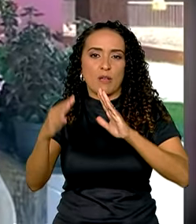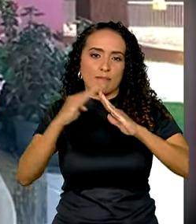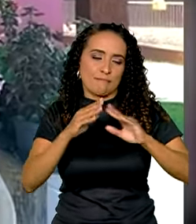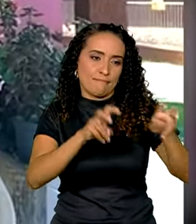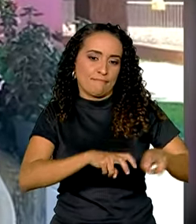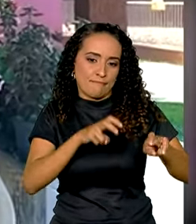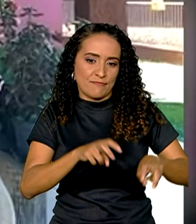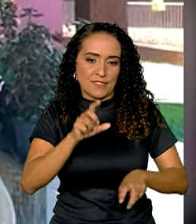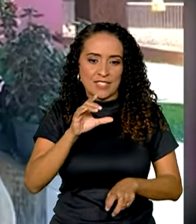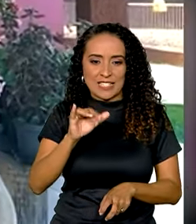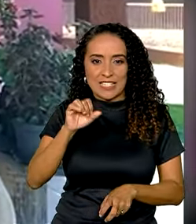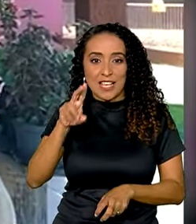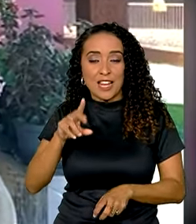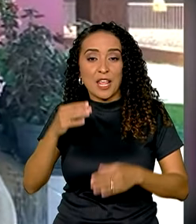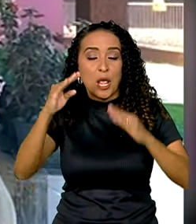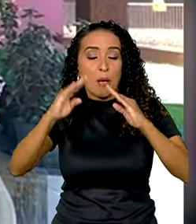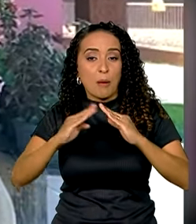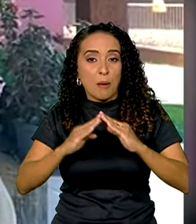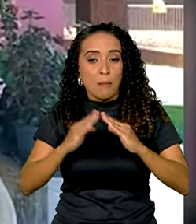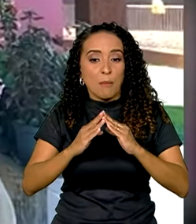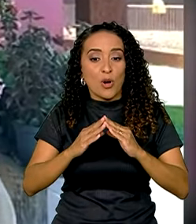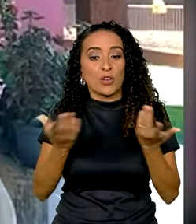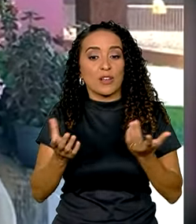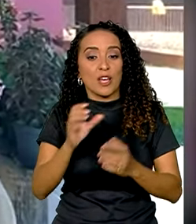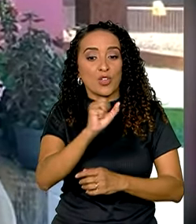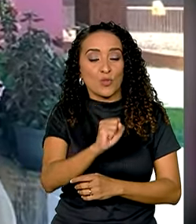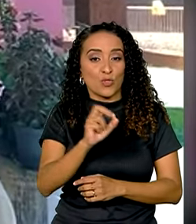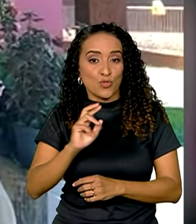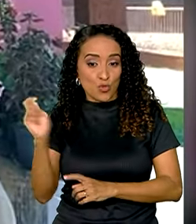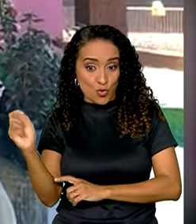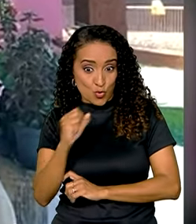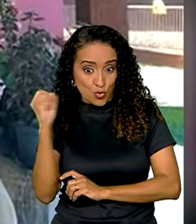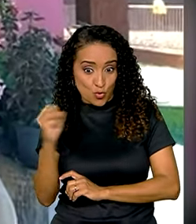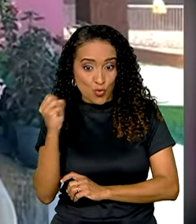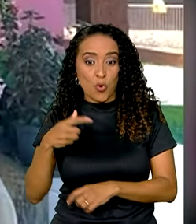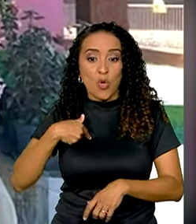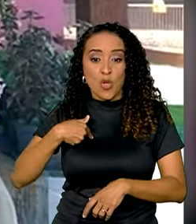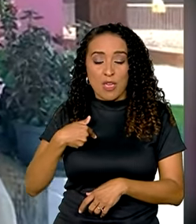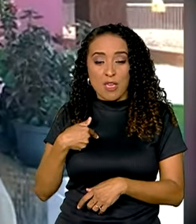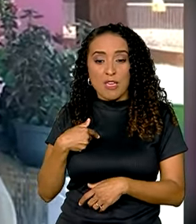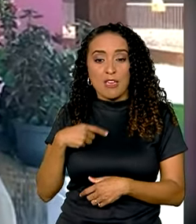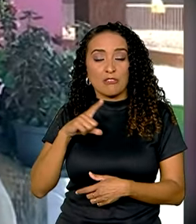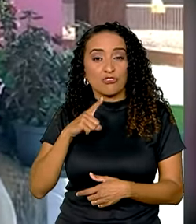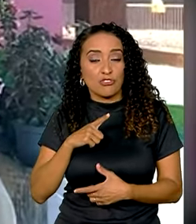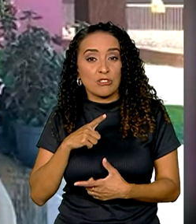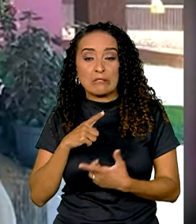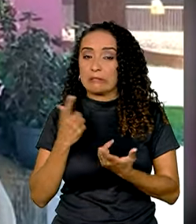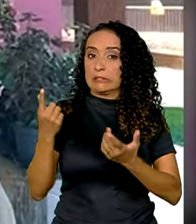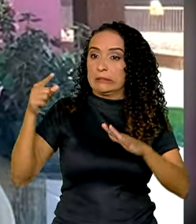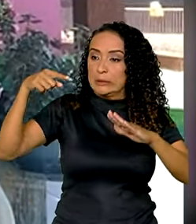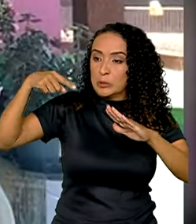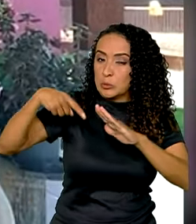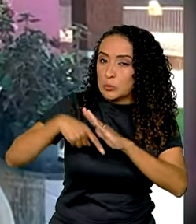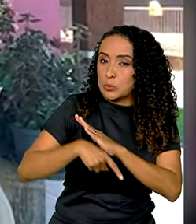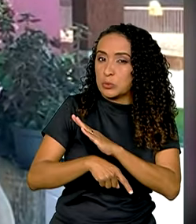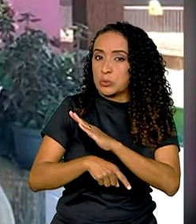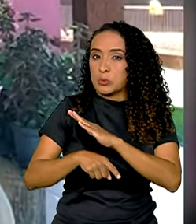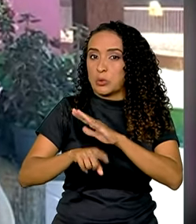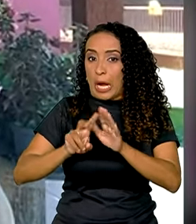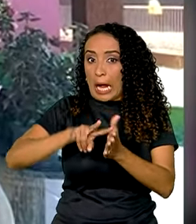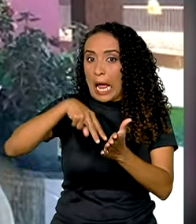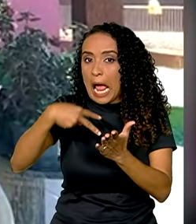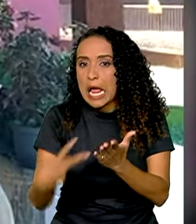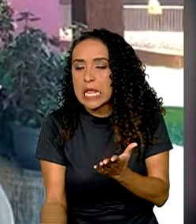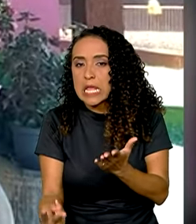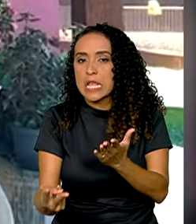Sirliguesque, que mora em Horizontina, no Rio Grande do Sul. Eu tive uma queda e tive a fratura de duas